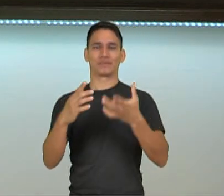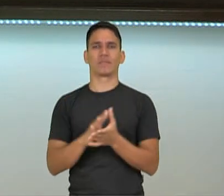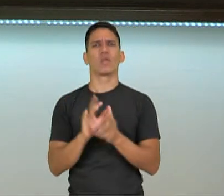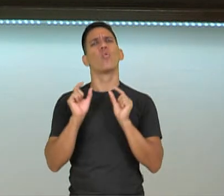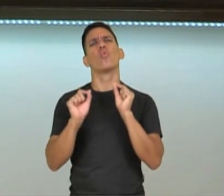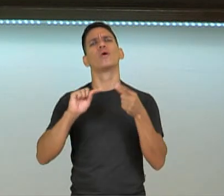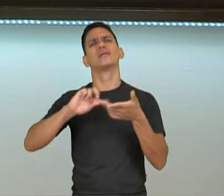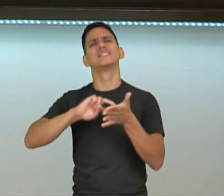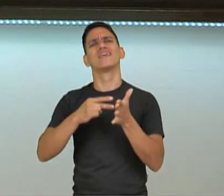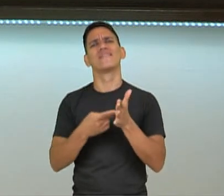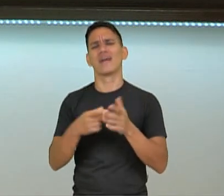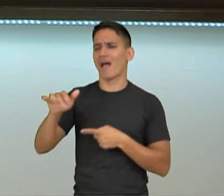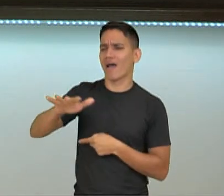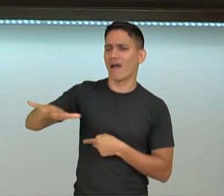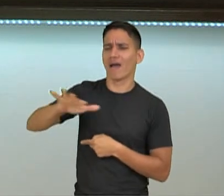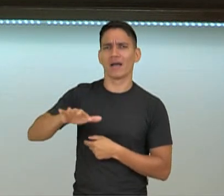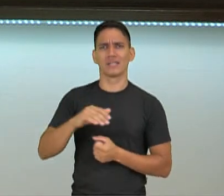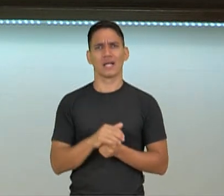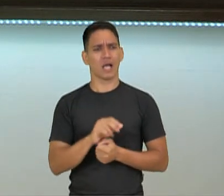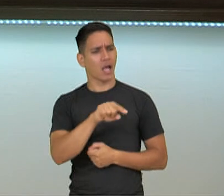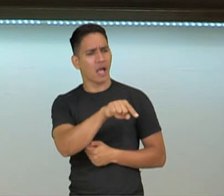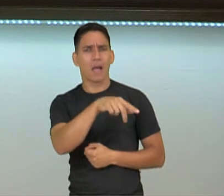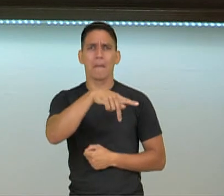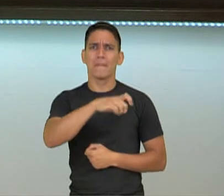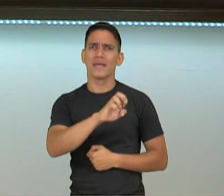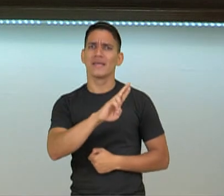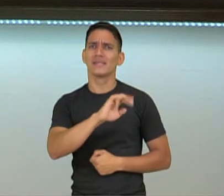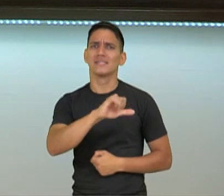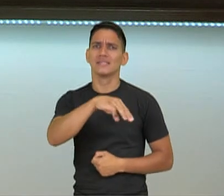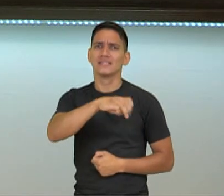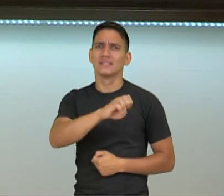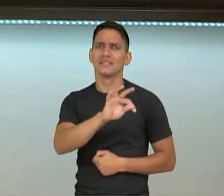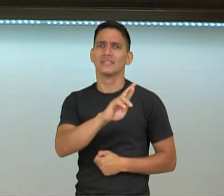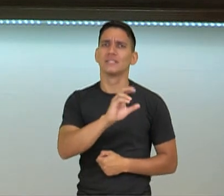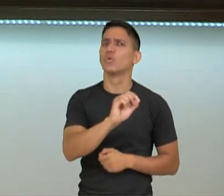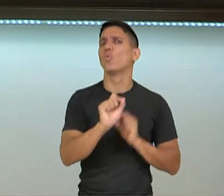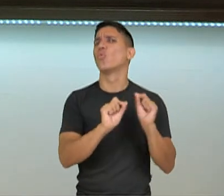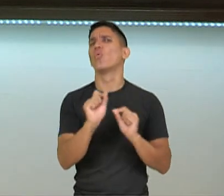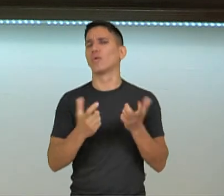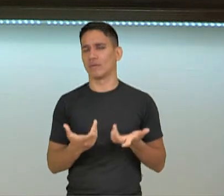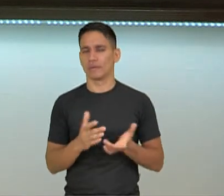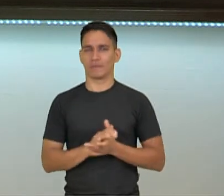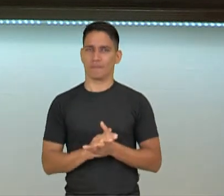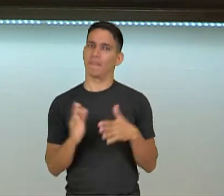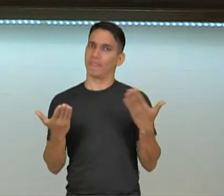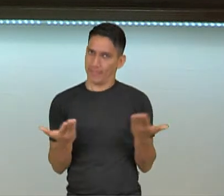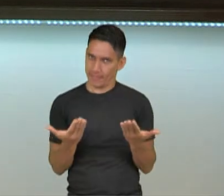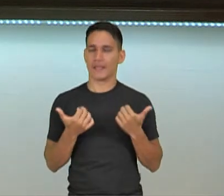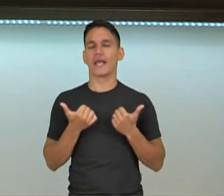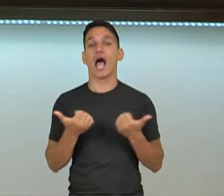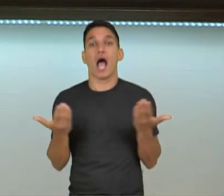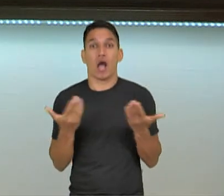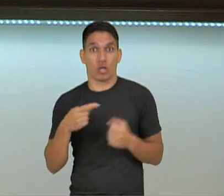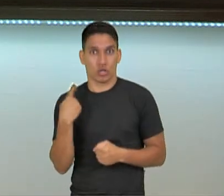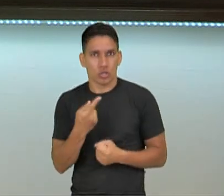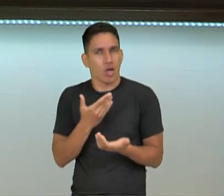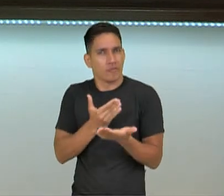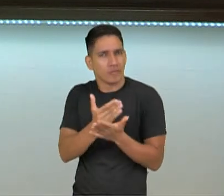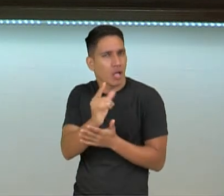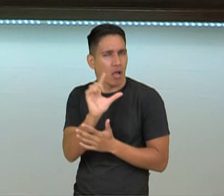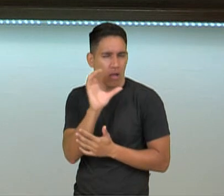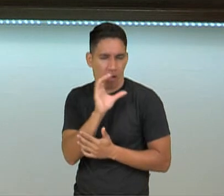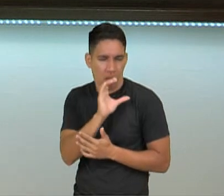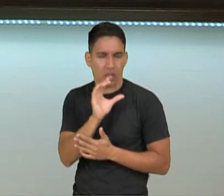perímetro? E aonde eu consigo aplicar isso daí? Muito bem. Então vamos fazer aqui uma breve